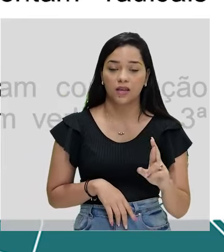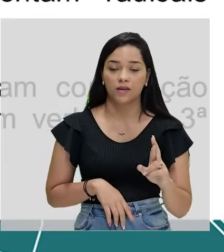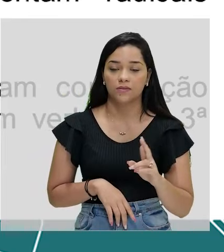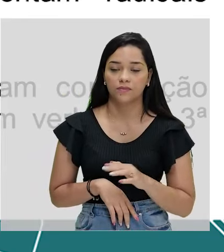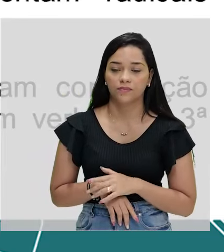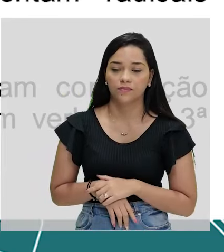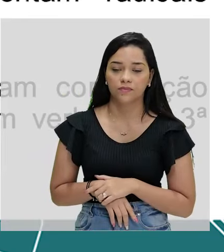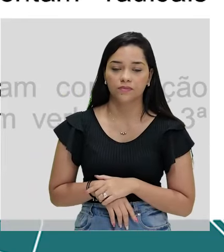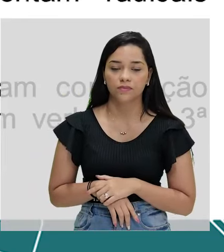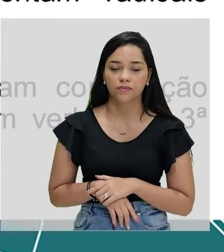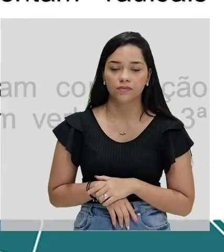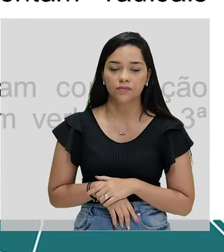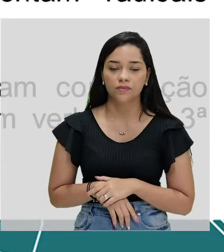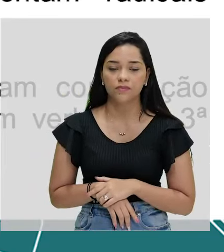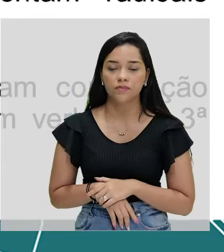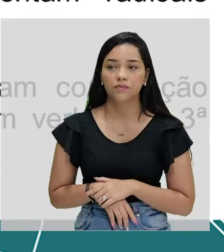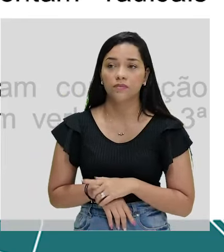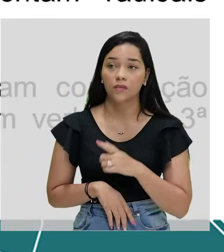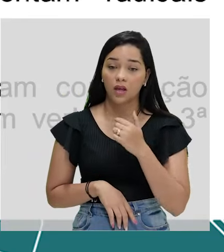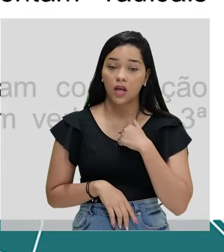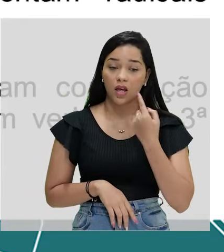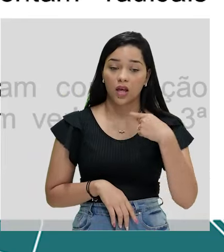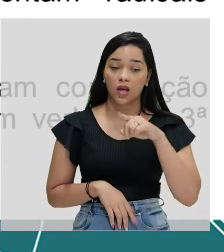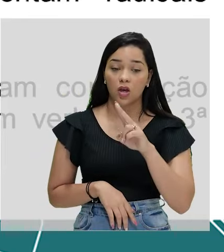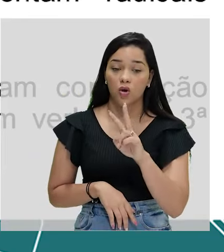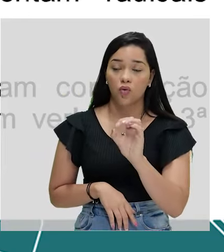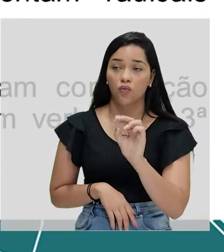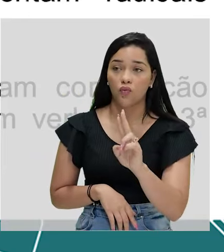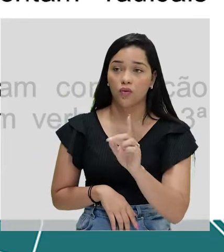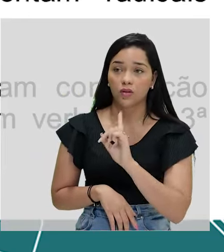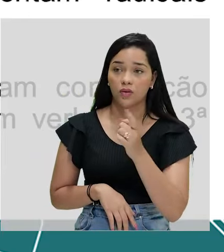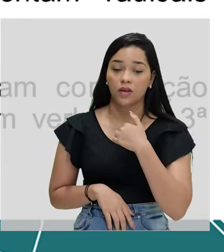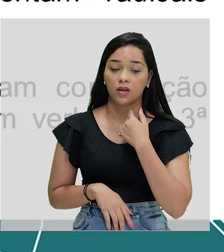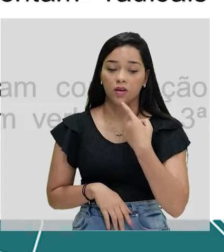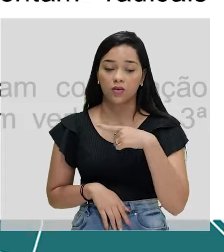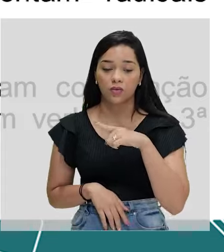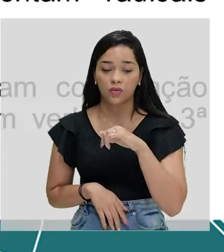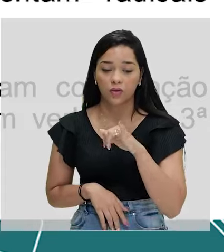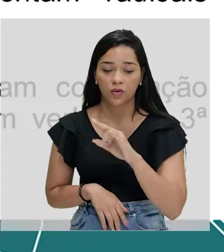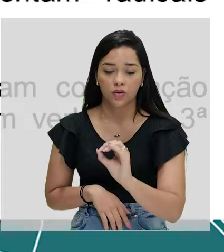nome do verbo é ir. Presente, eu vou, e não eu, eu.